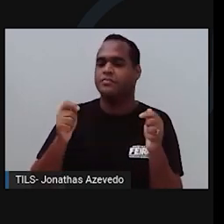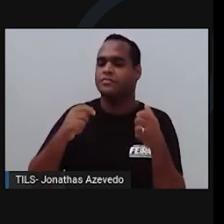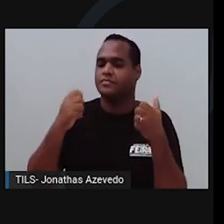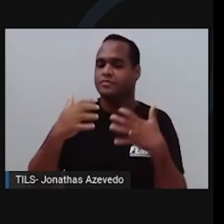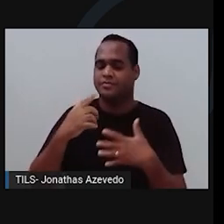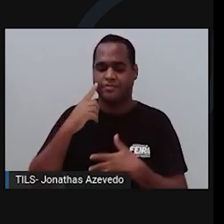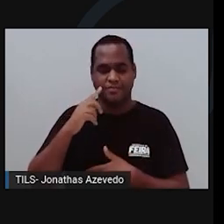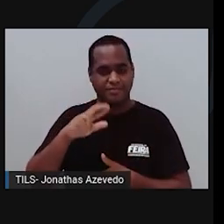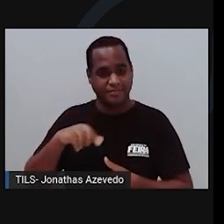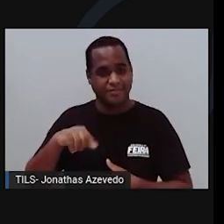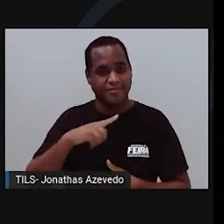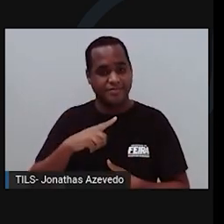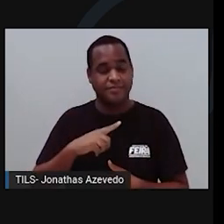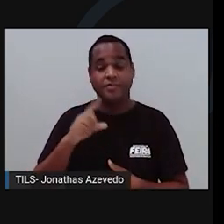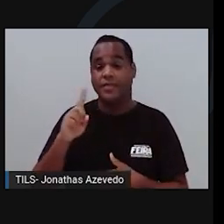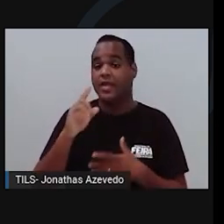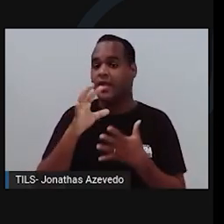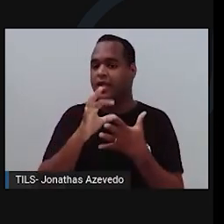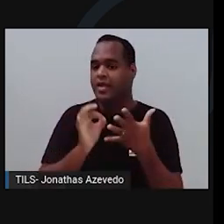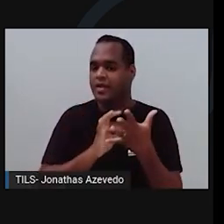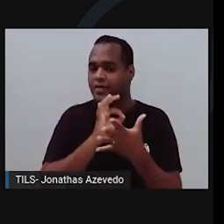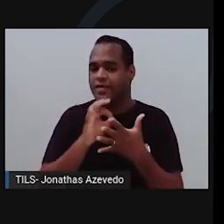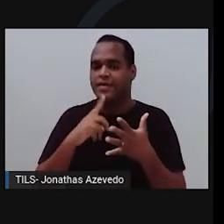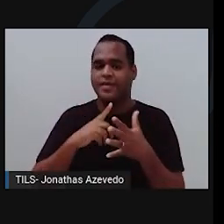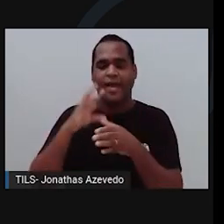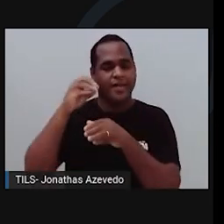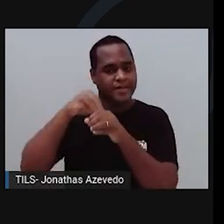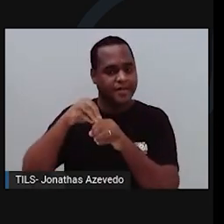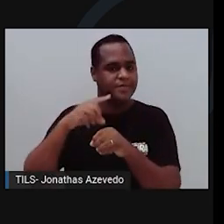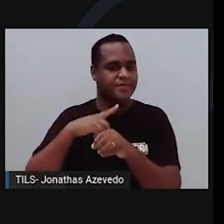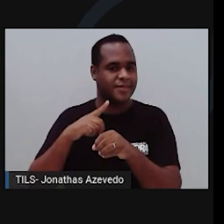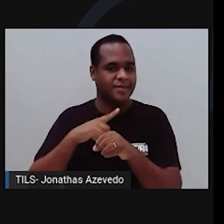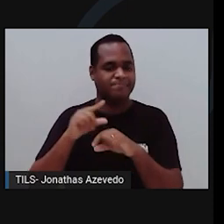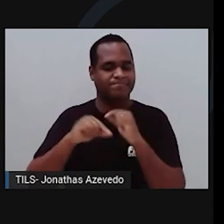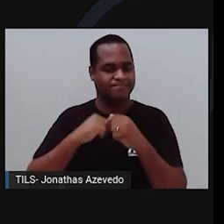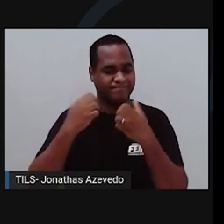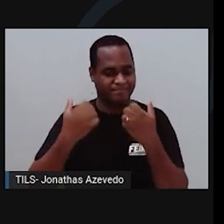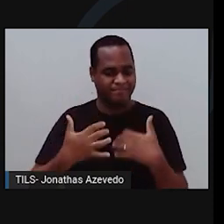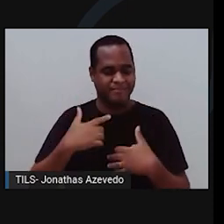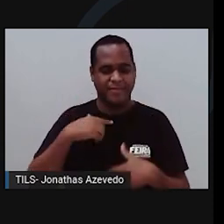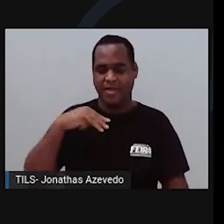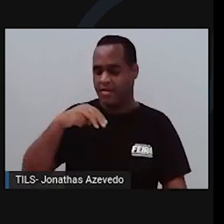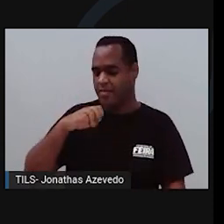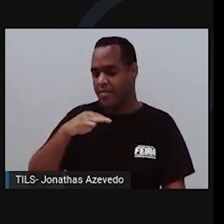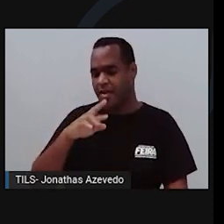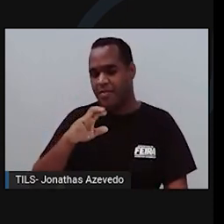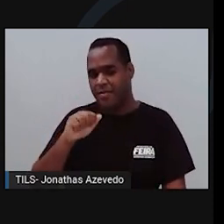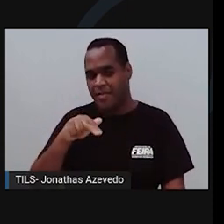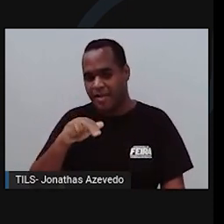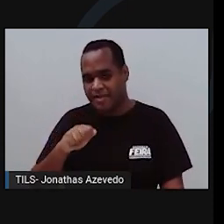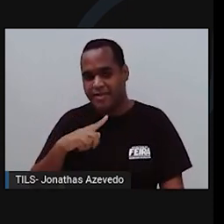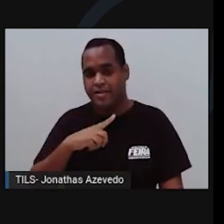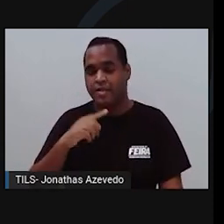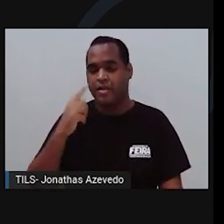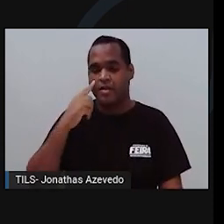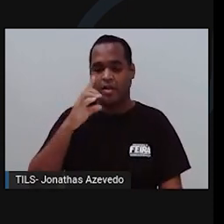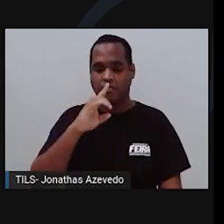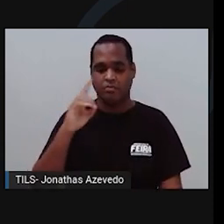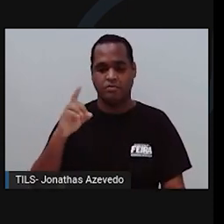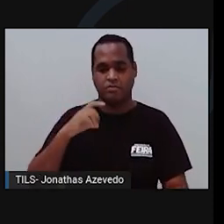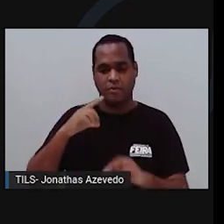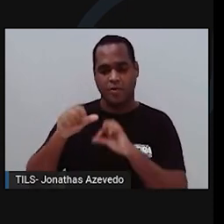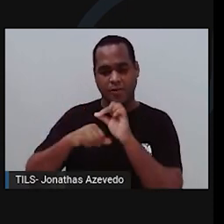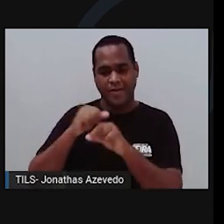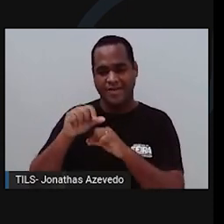nervoso. Essa célula possui na sua extremidade esquerda inúmeros discos de membrana e na extremidade direita a região de